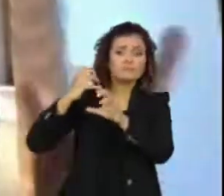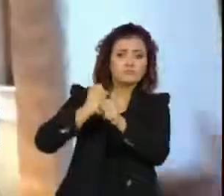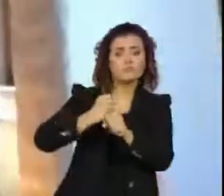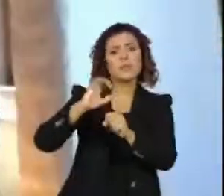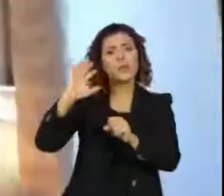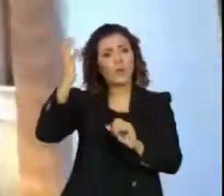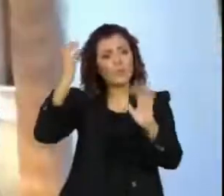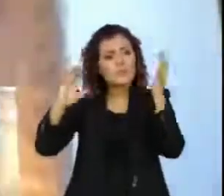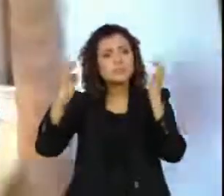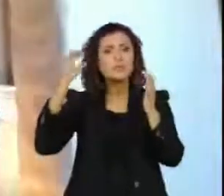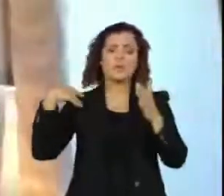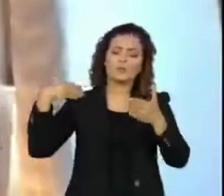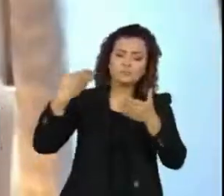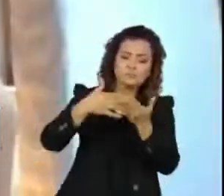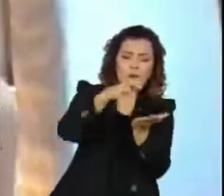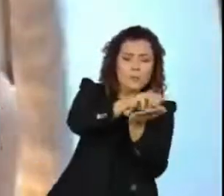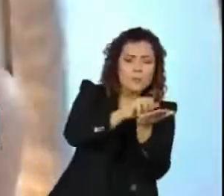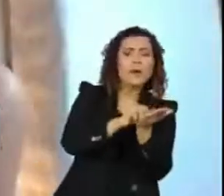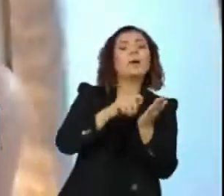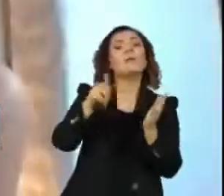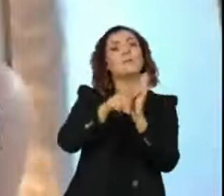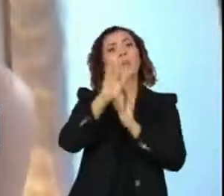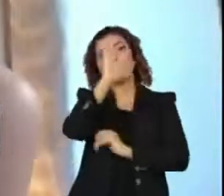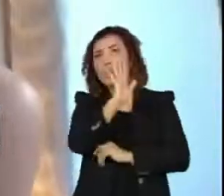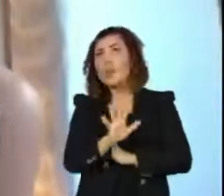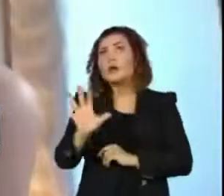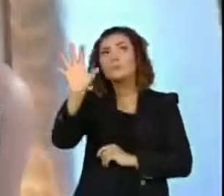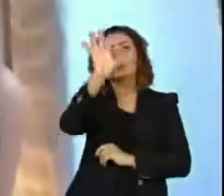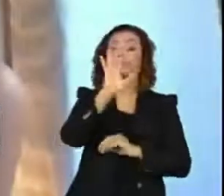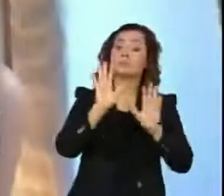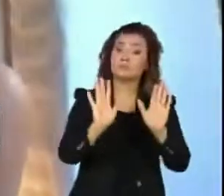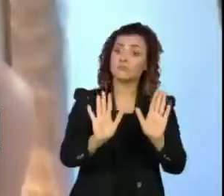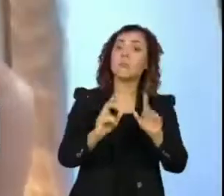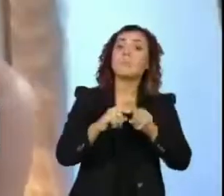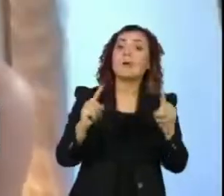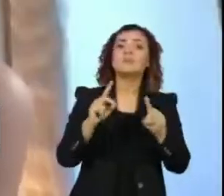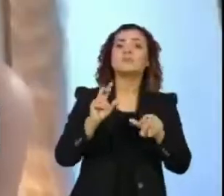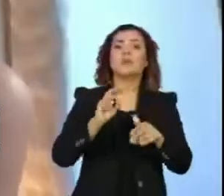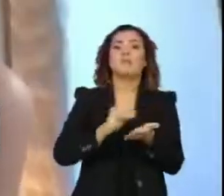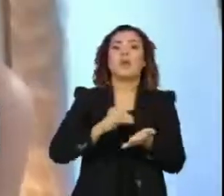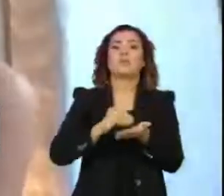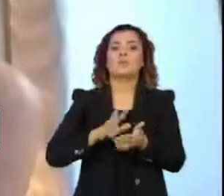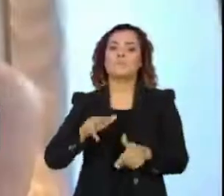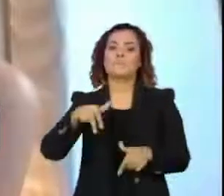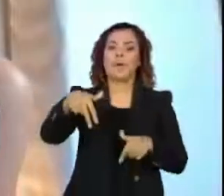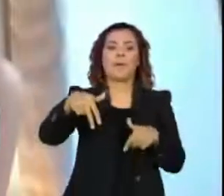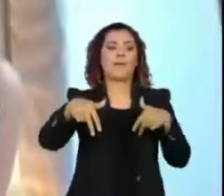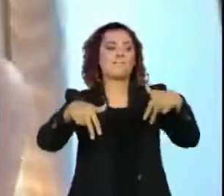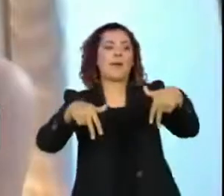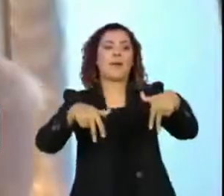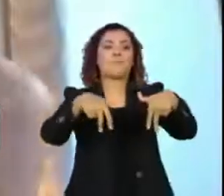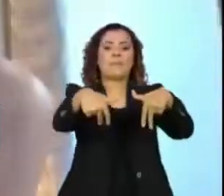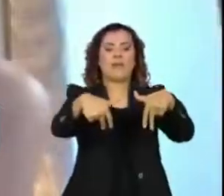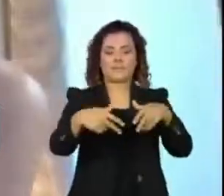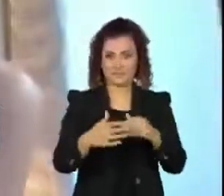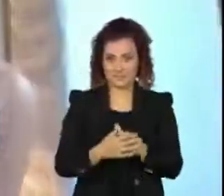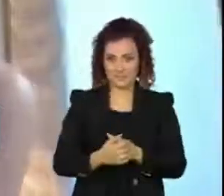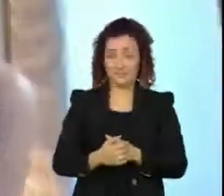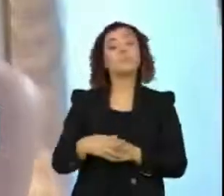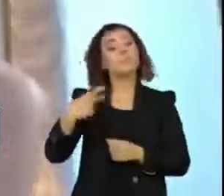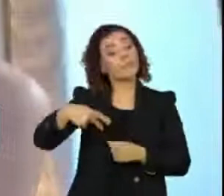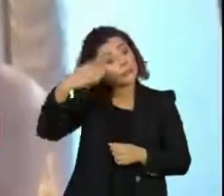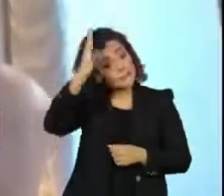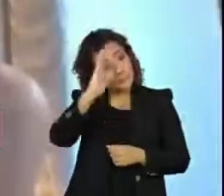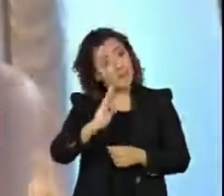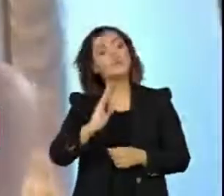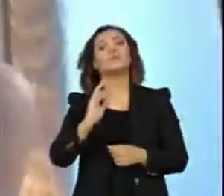de situações em diferentes partes do país, o que não existia? Os protagonistas, ou seja, a historiografia brasileira